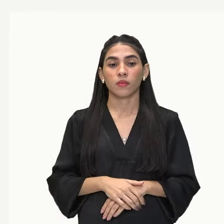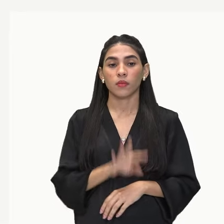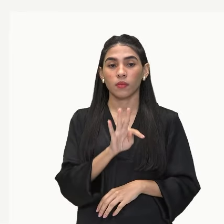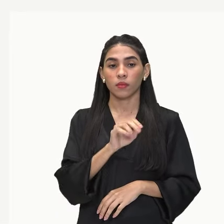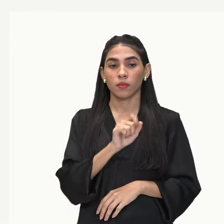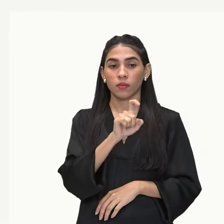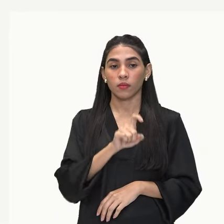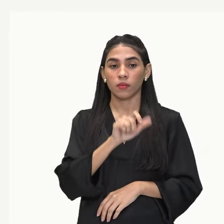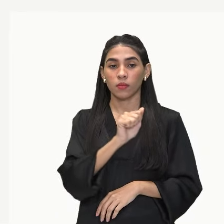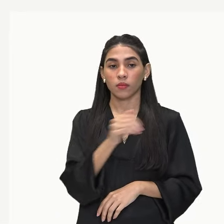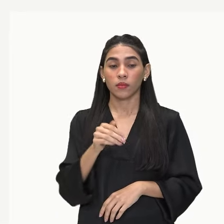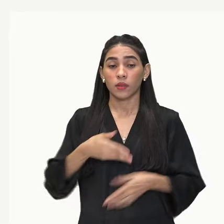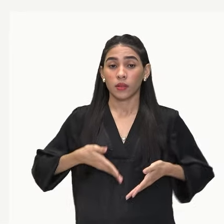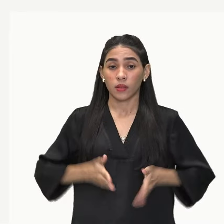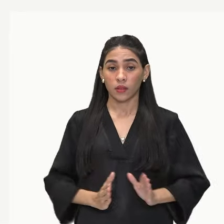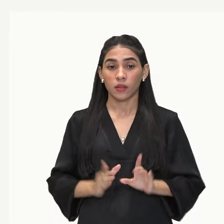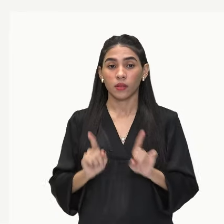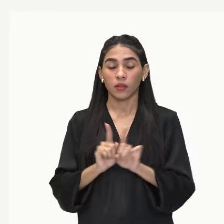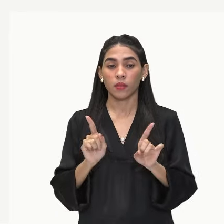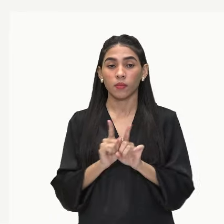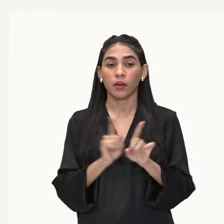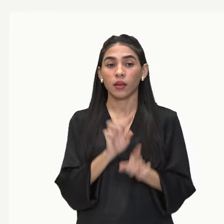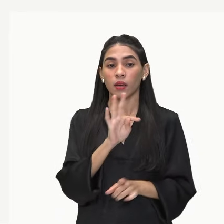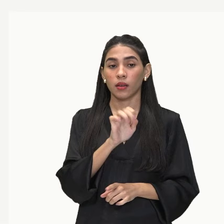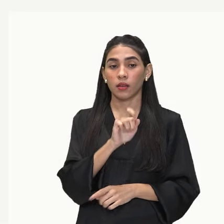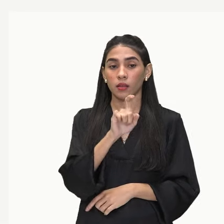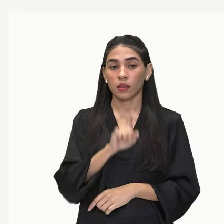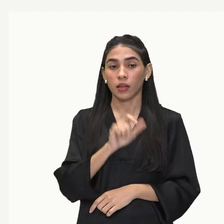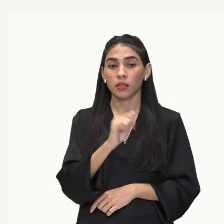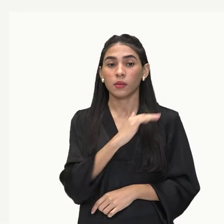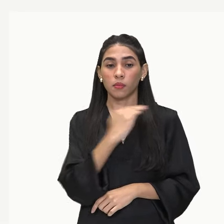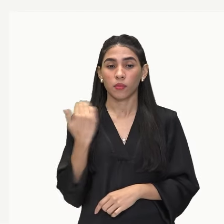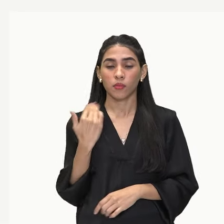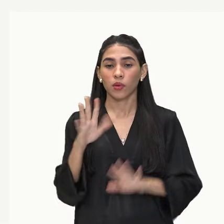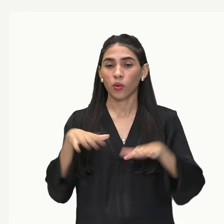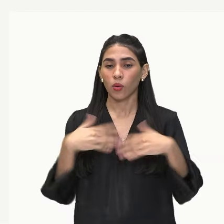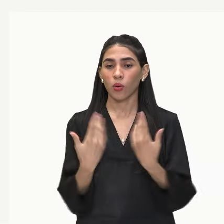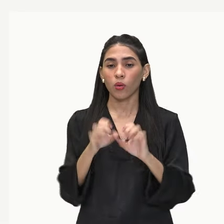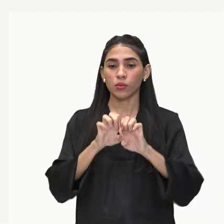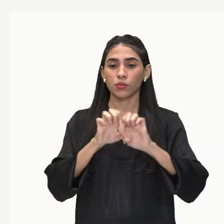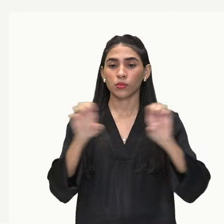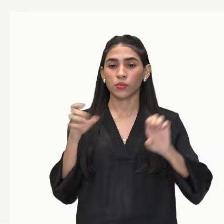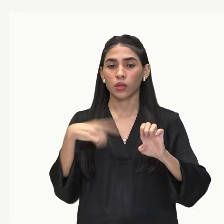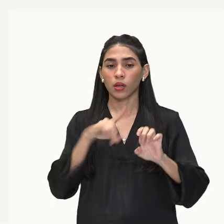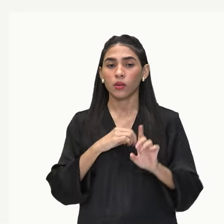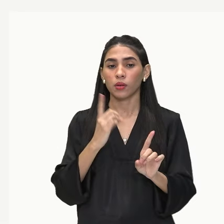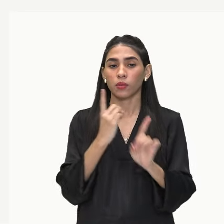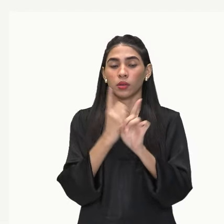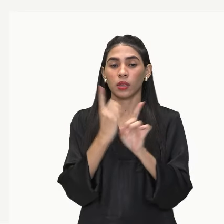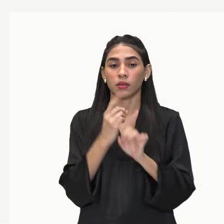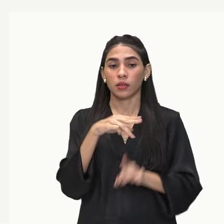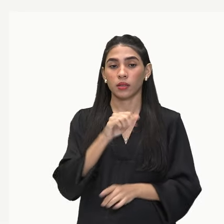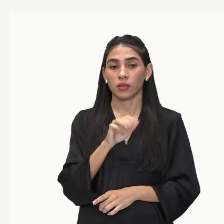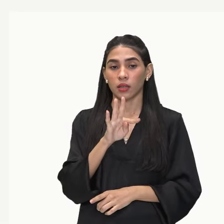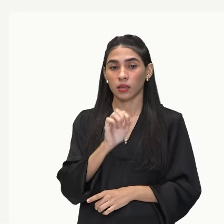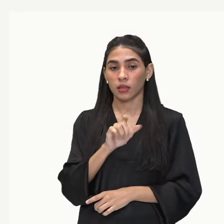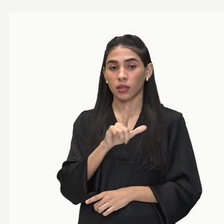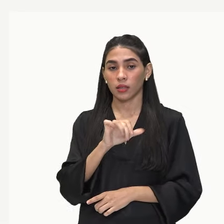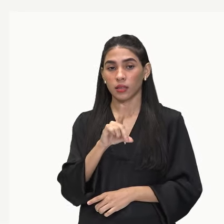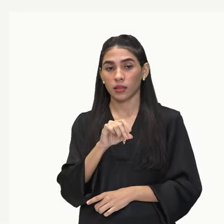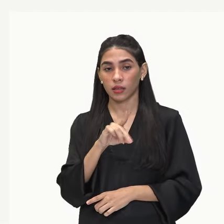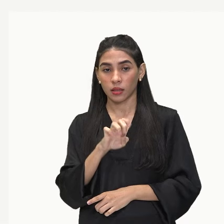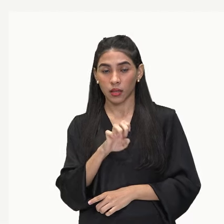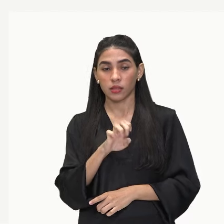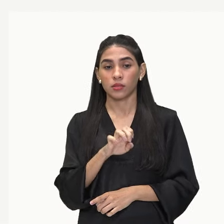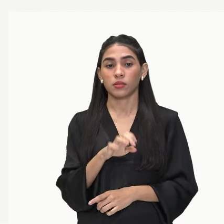de natalidade e a taxa de mortalidade. Qual é a fórmula para a gente identificar a taxa de natalidade de uma determinada